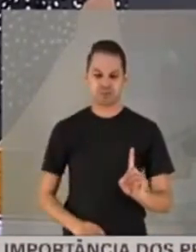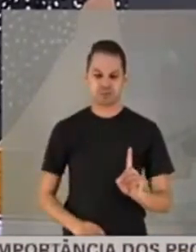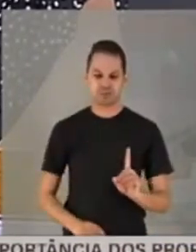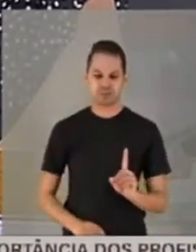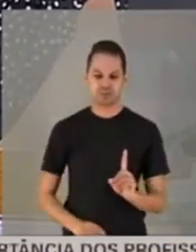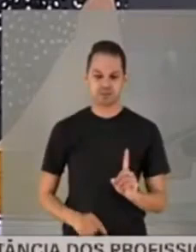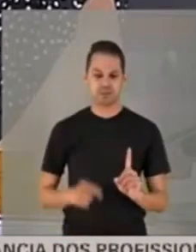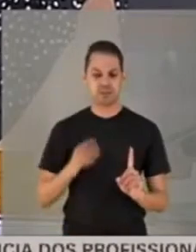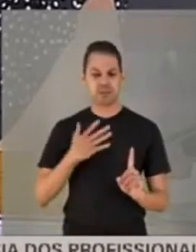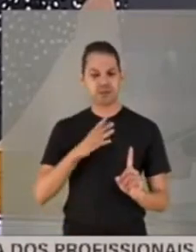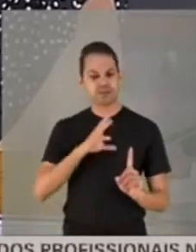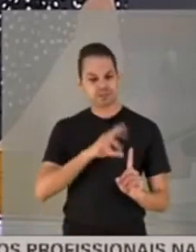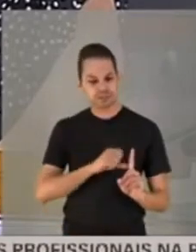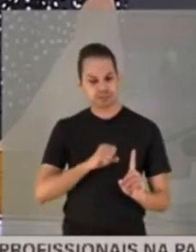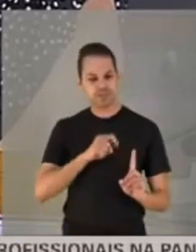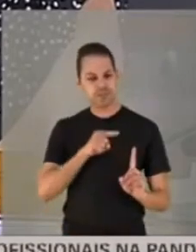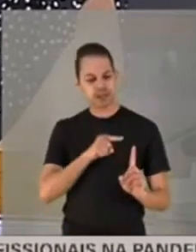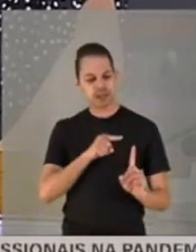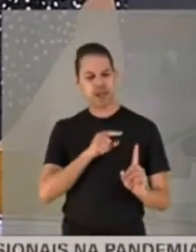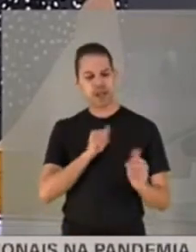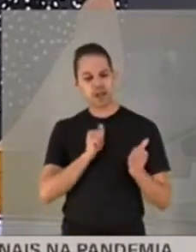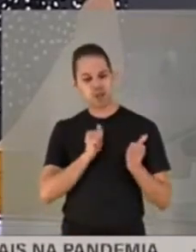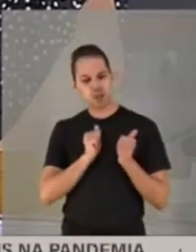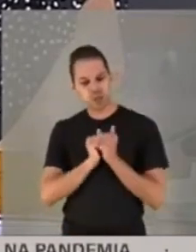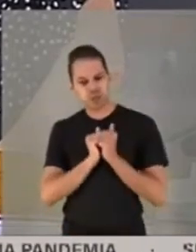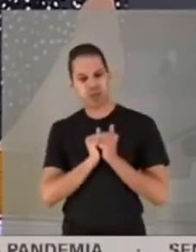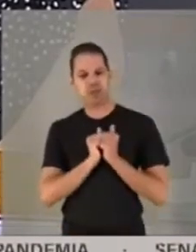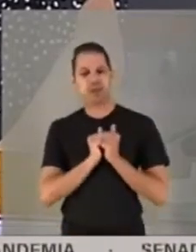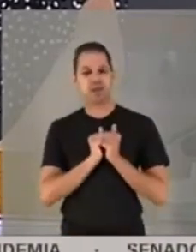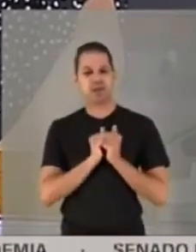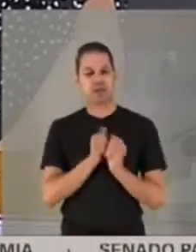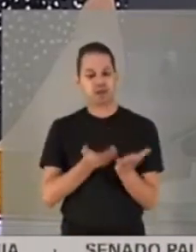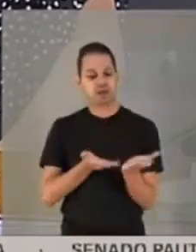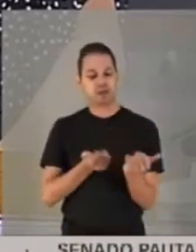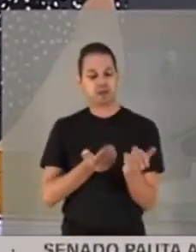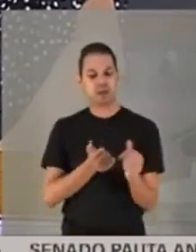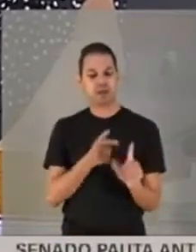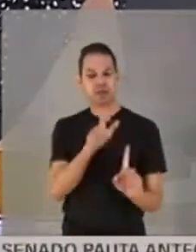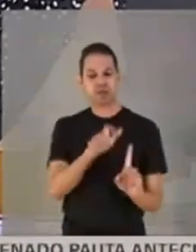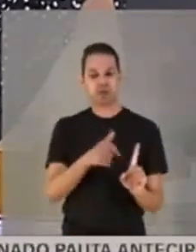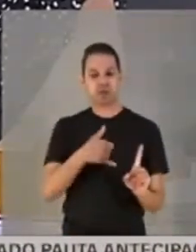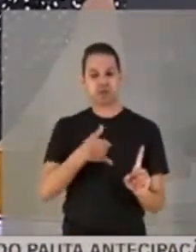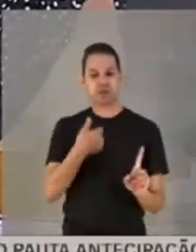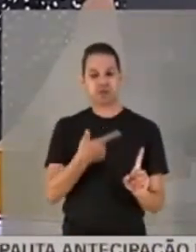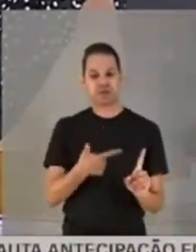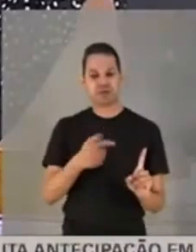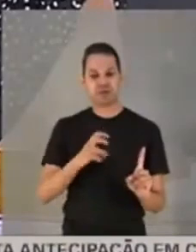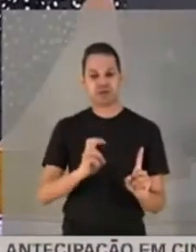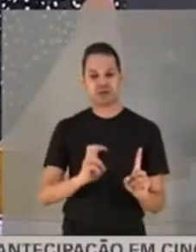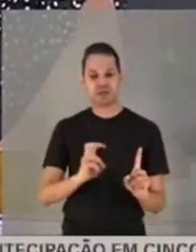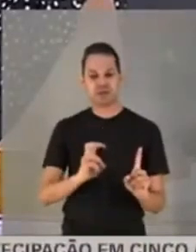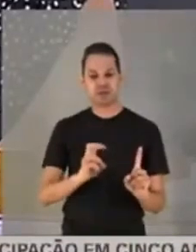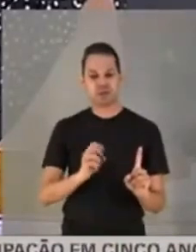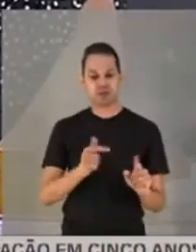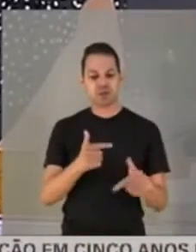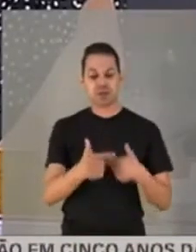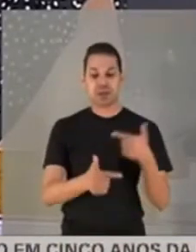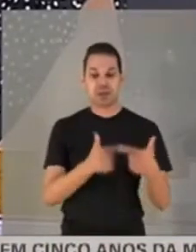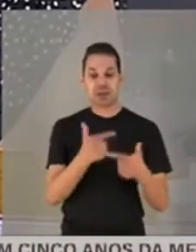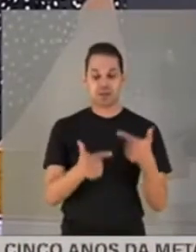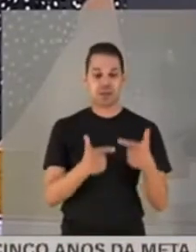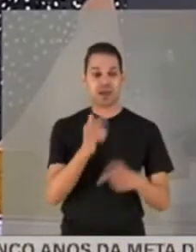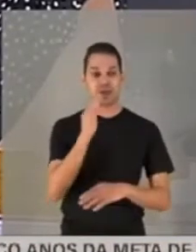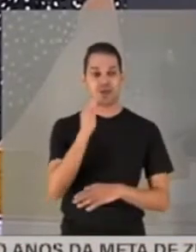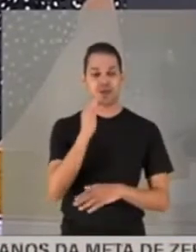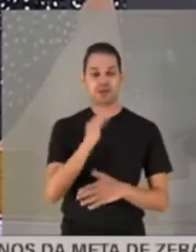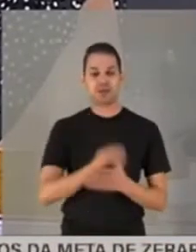filho muito amado, muito companheiro, um jovem de 25 anos que trabalhava em três empregos.